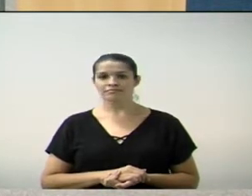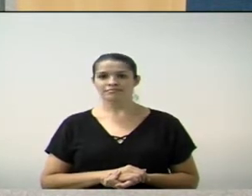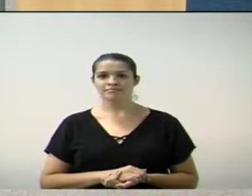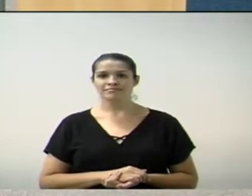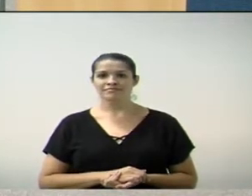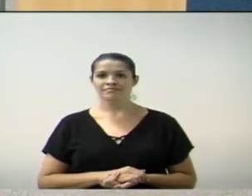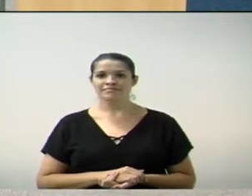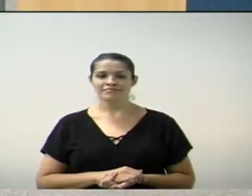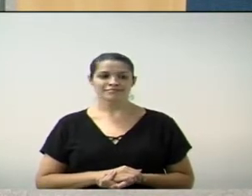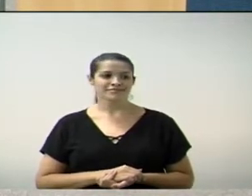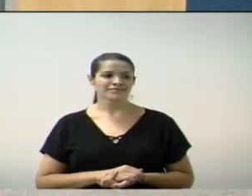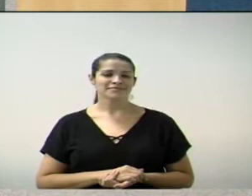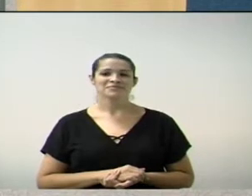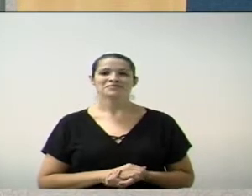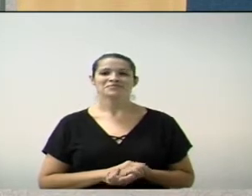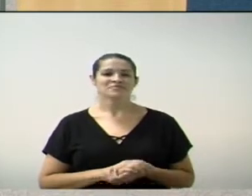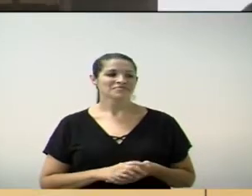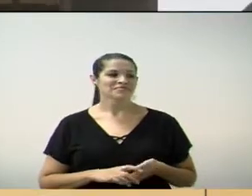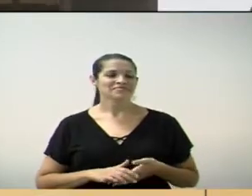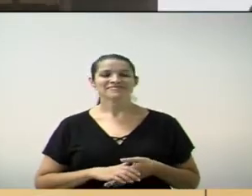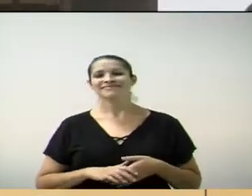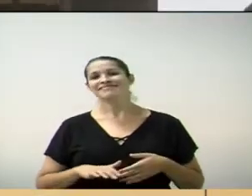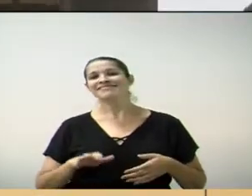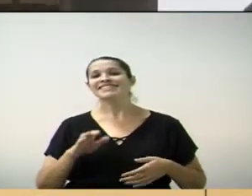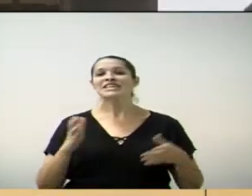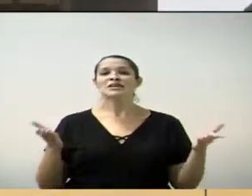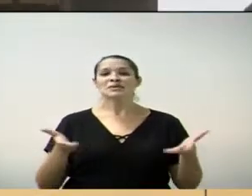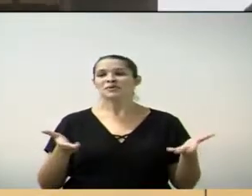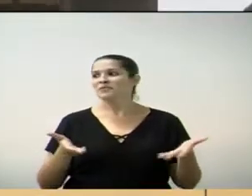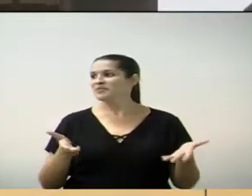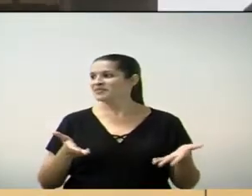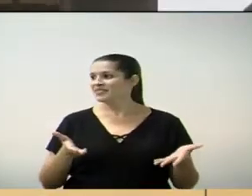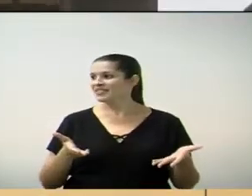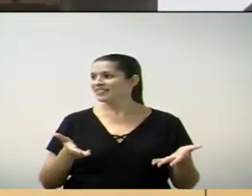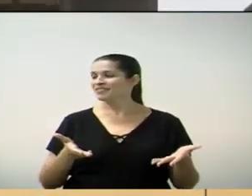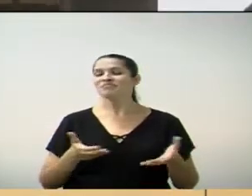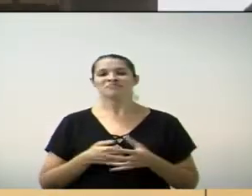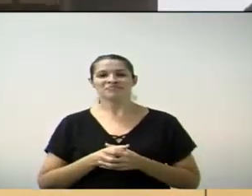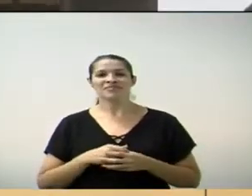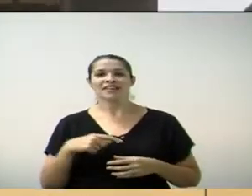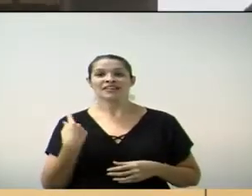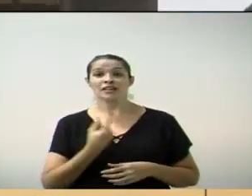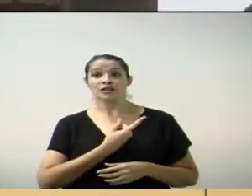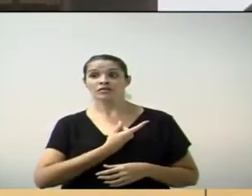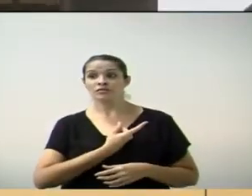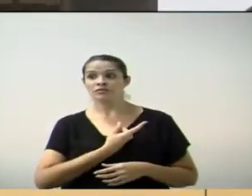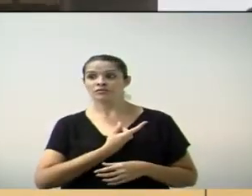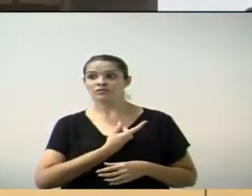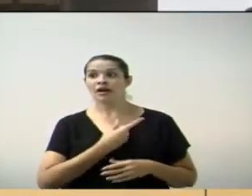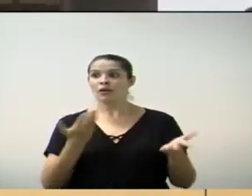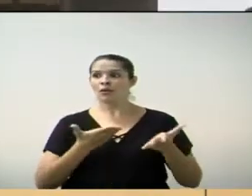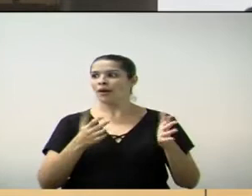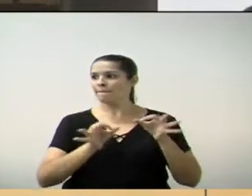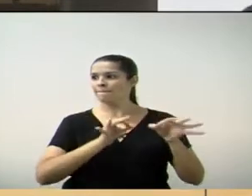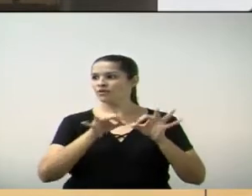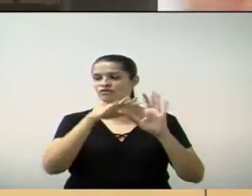Ninguém mais querendo fazer o uso da palavra. Em seguida, passaremos a segunda parte e a ordem do dia.